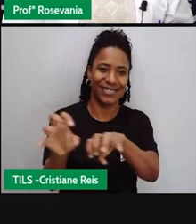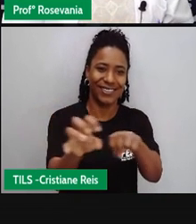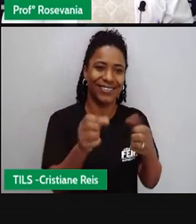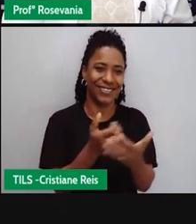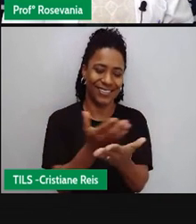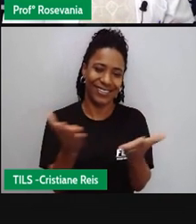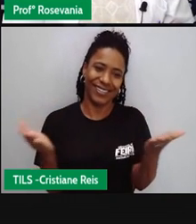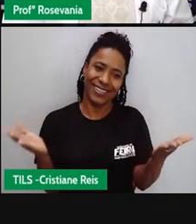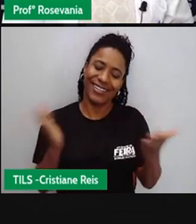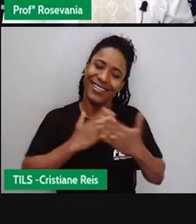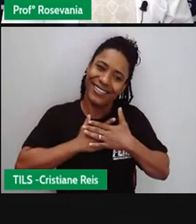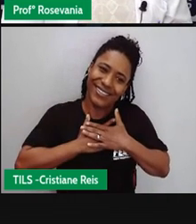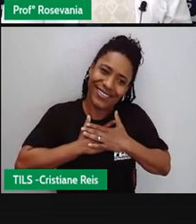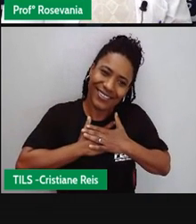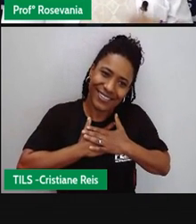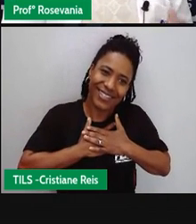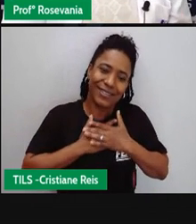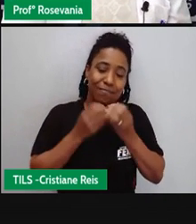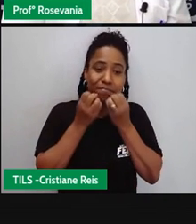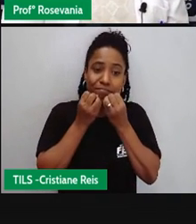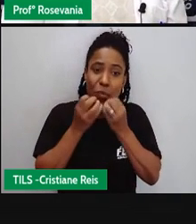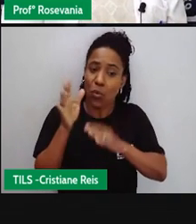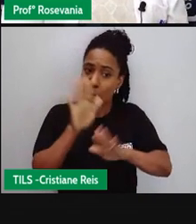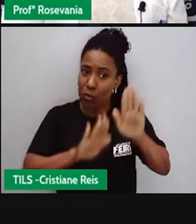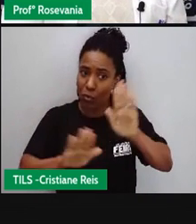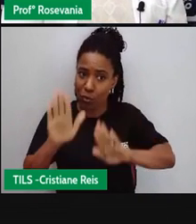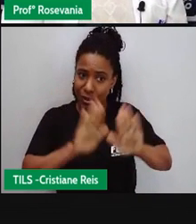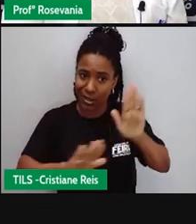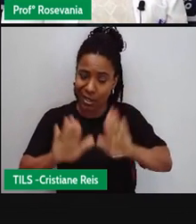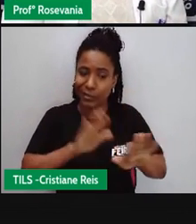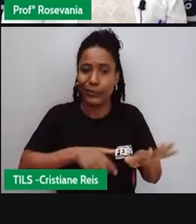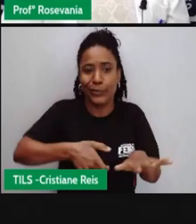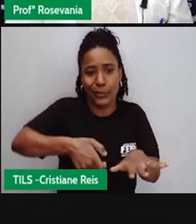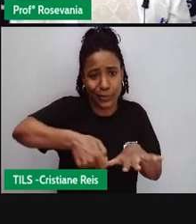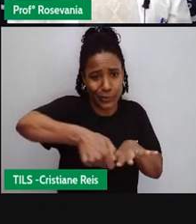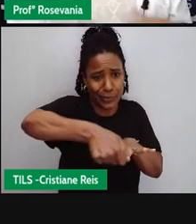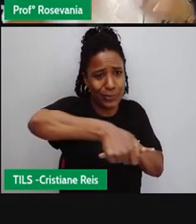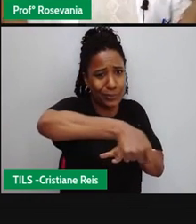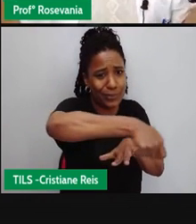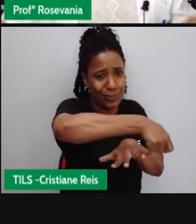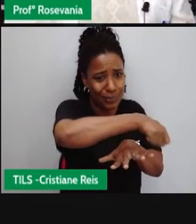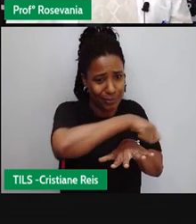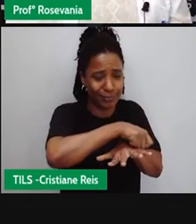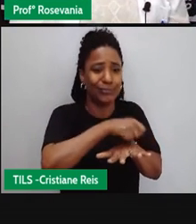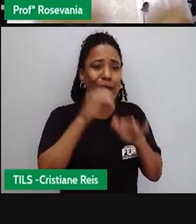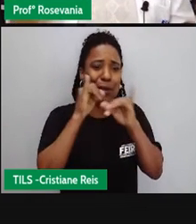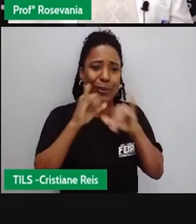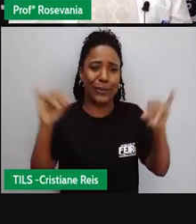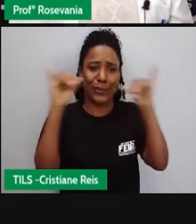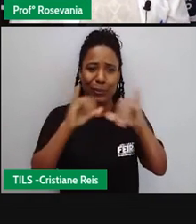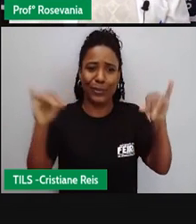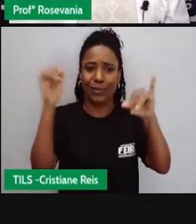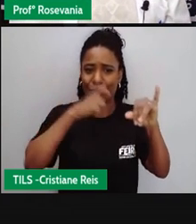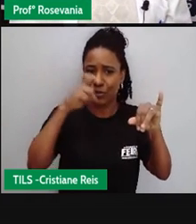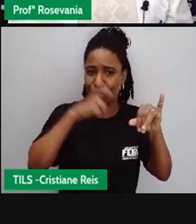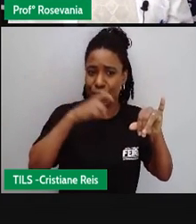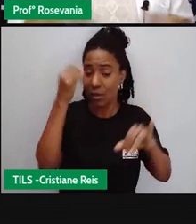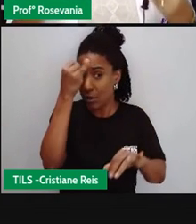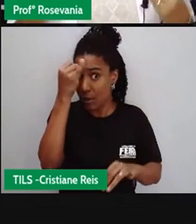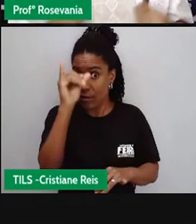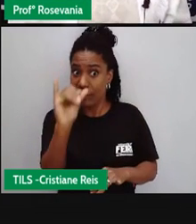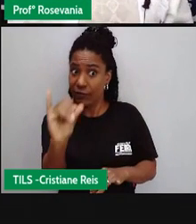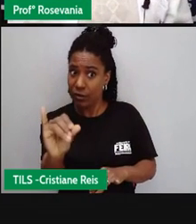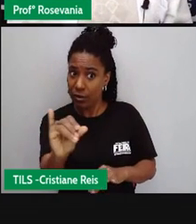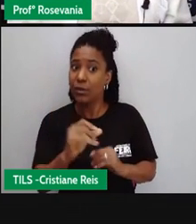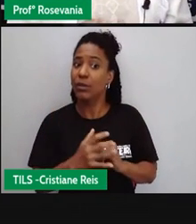Espero que vocês tenham gostado, tomem muito cuidado com a relação a essas fake news. Não saiam aí espalhando essas informações